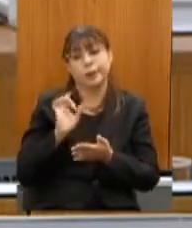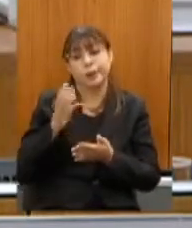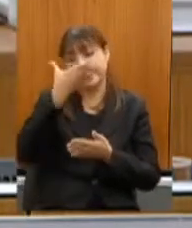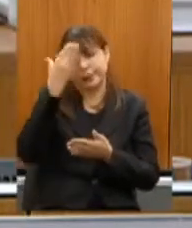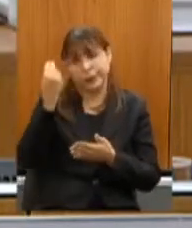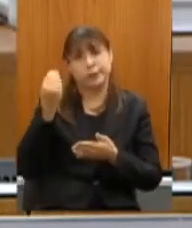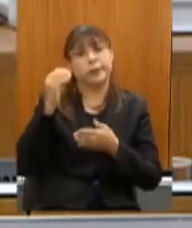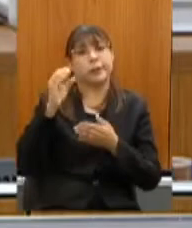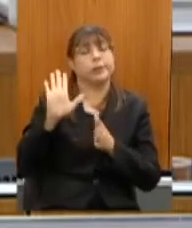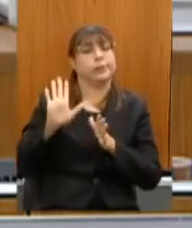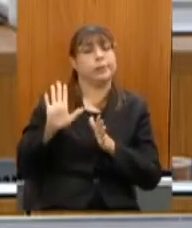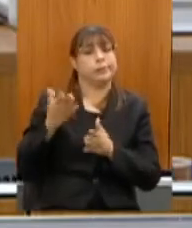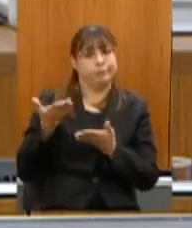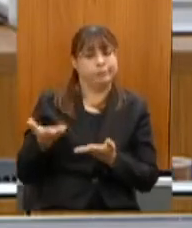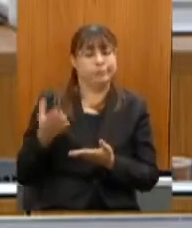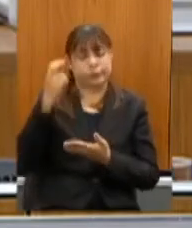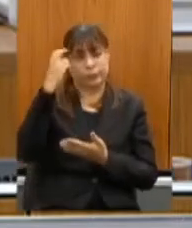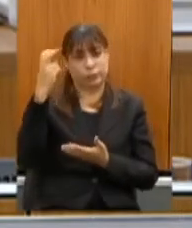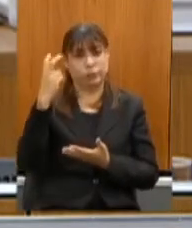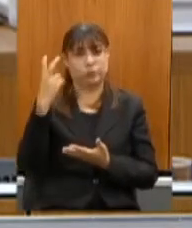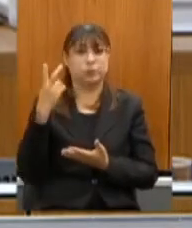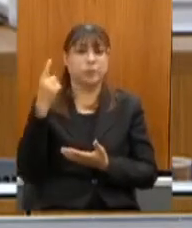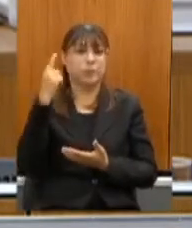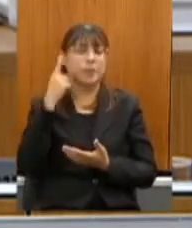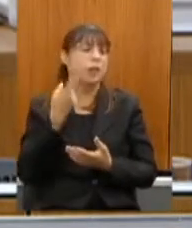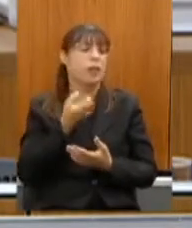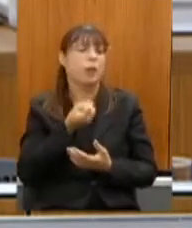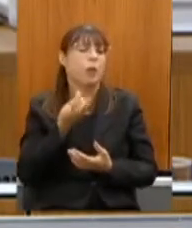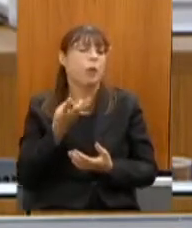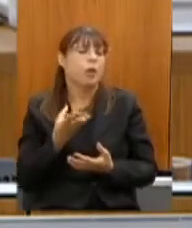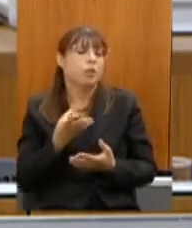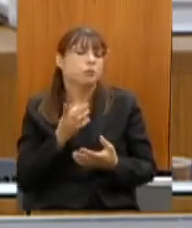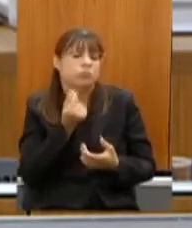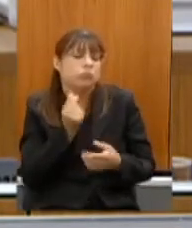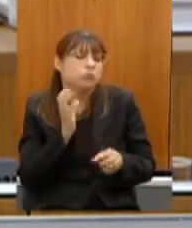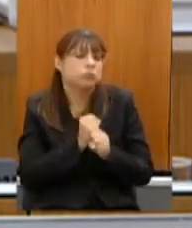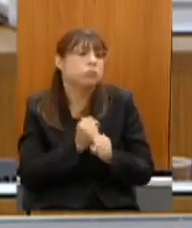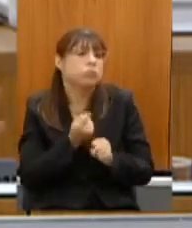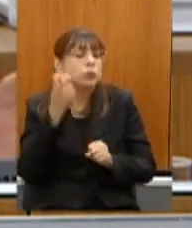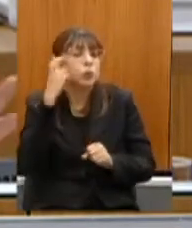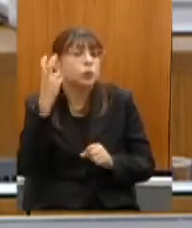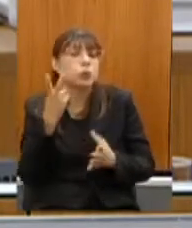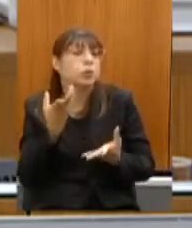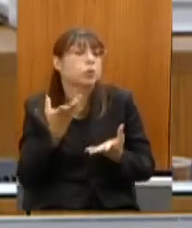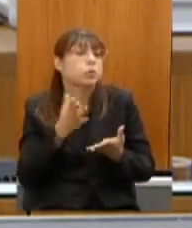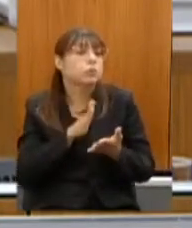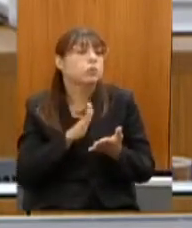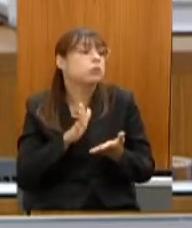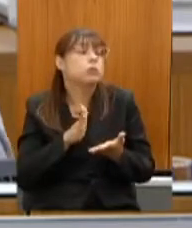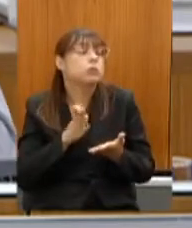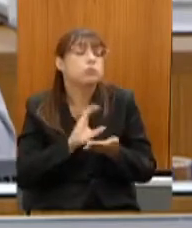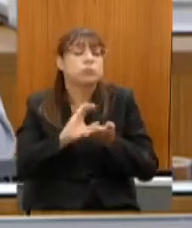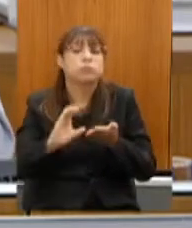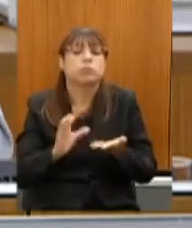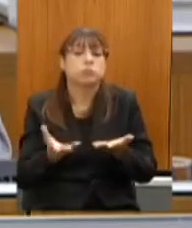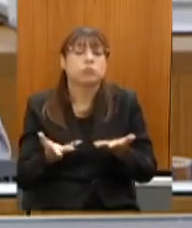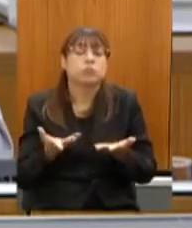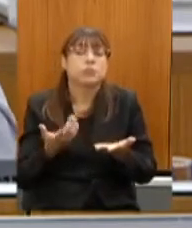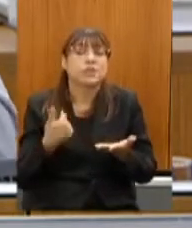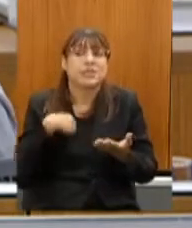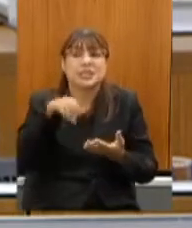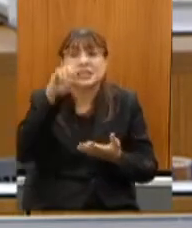preciso de mostrar a potência se você me perguntar quanto é que a cultura deixa em Minas Gerais eu não sei absolutamente nada e pode perguntar